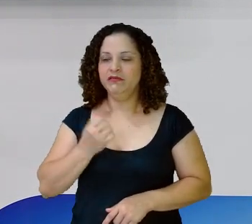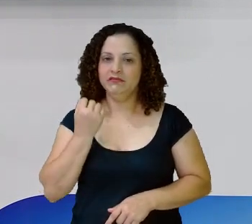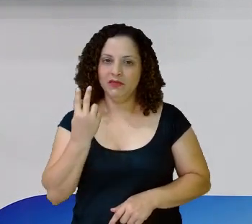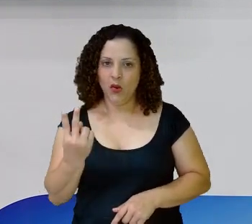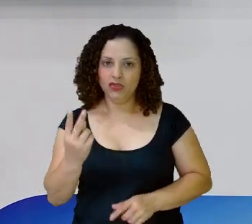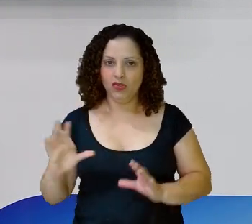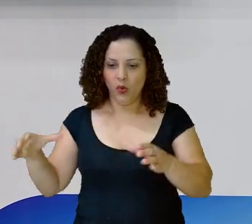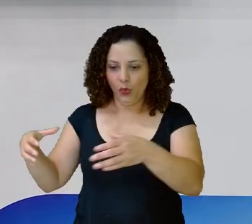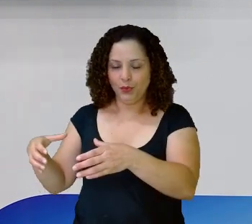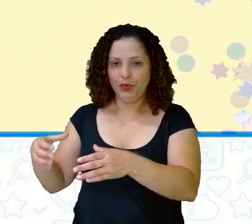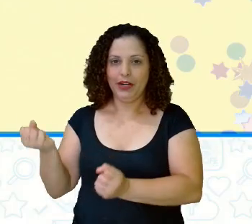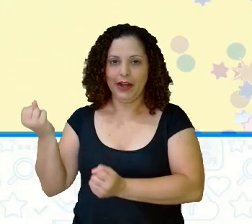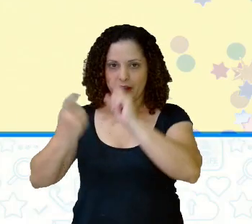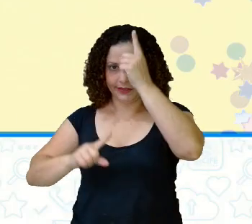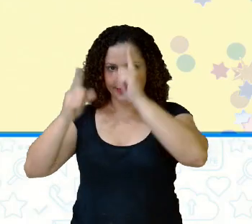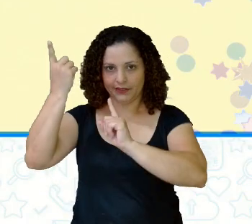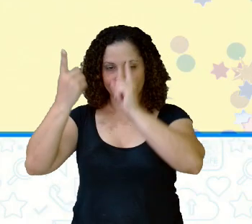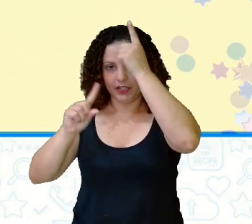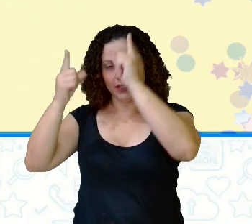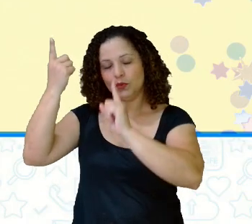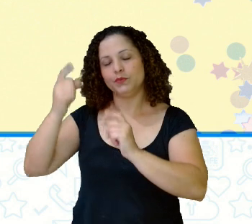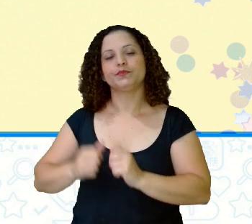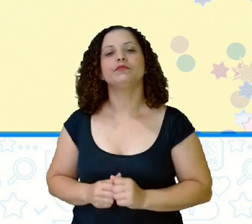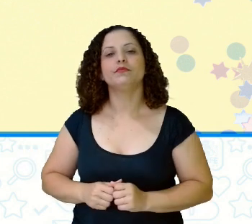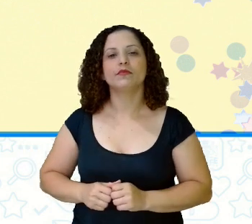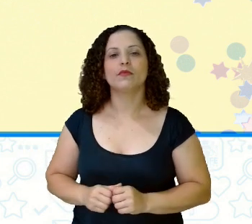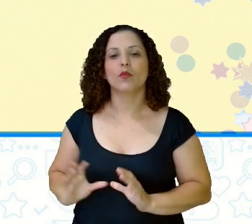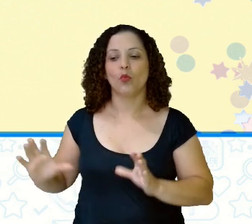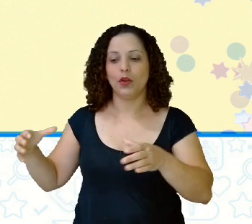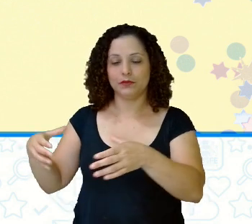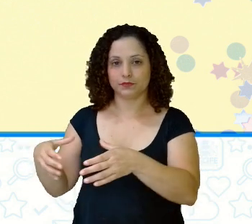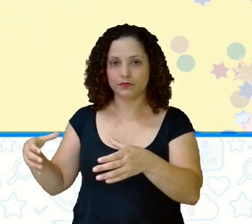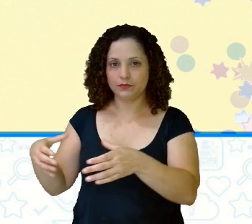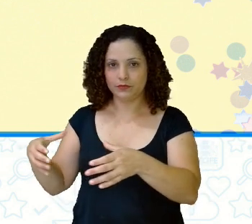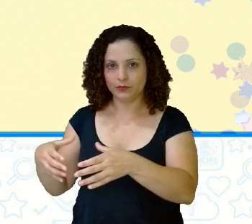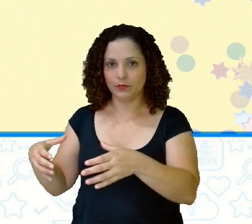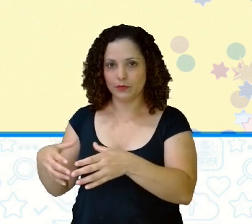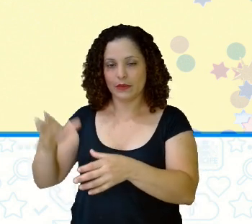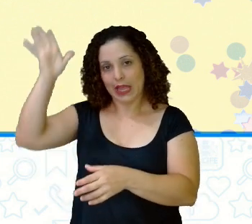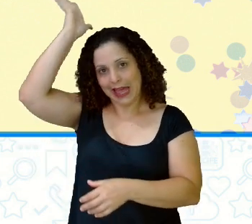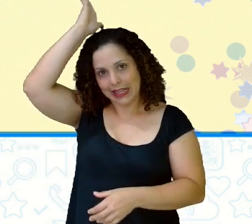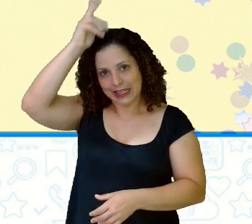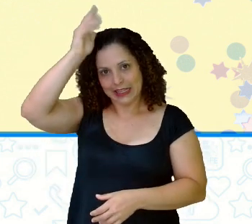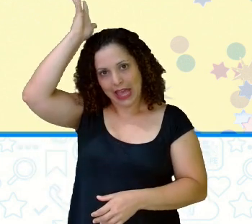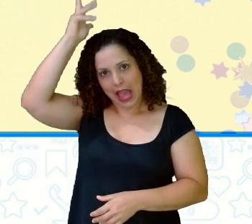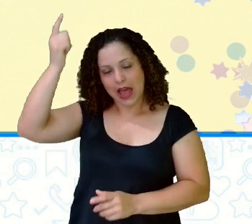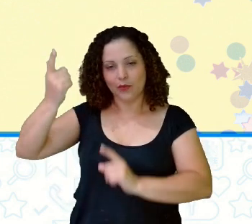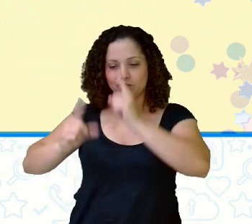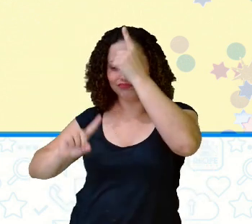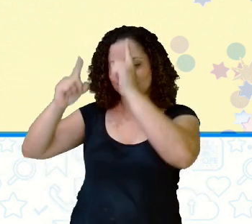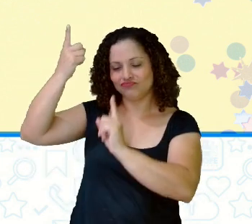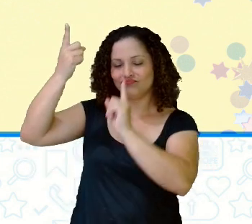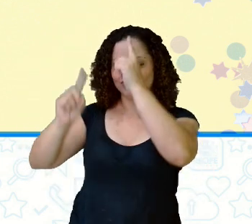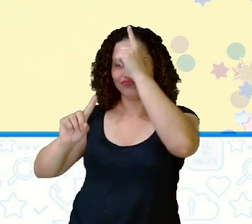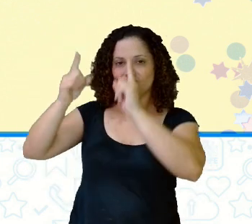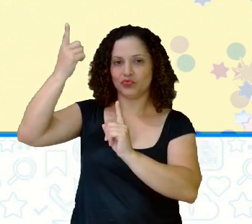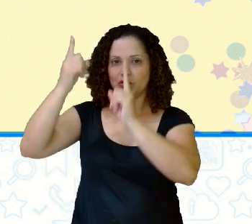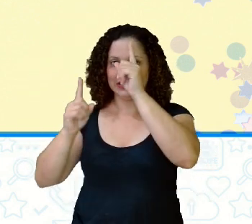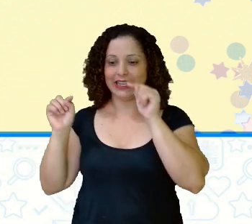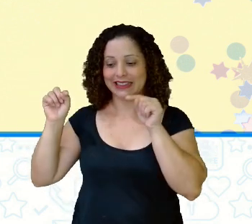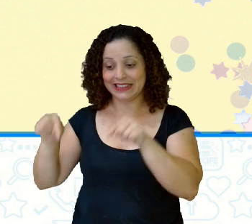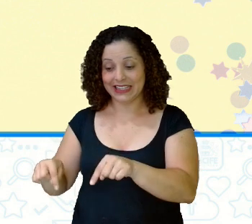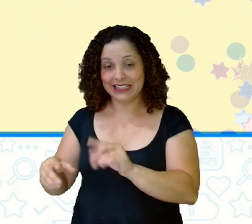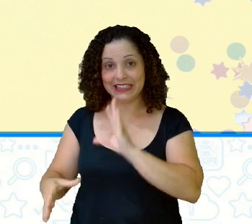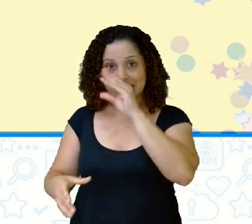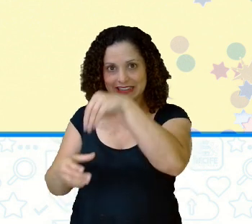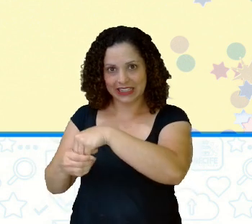De camarotes Aí diz aqui ó O camarote Galo da Folia Que é o nome lá Do camarote Comporta